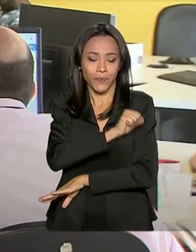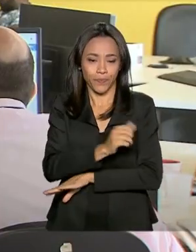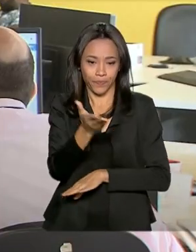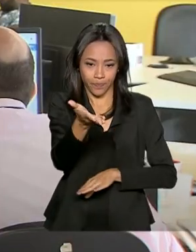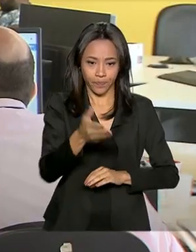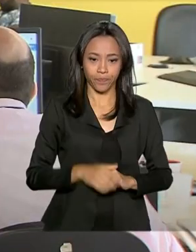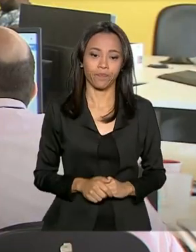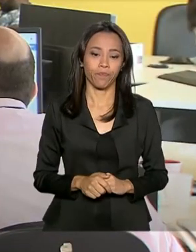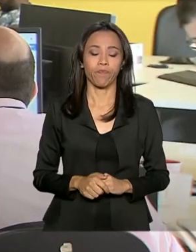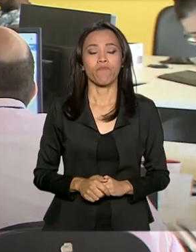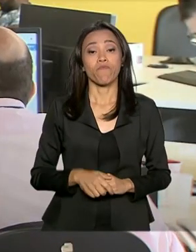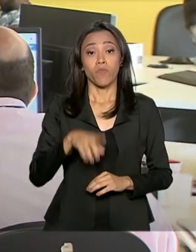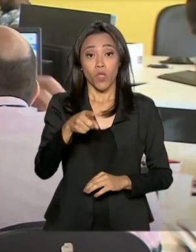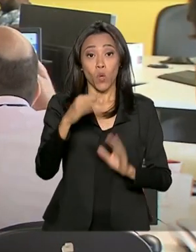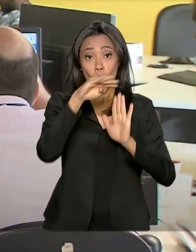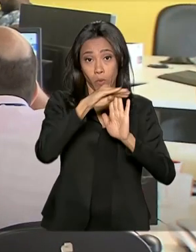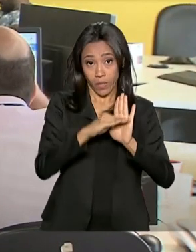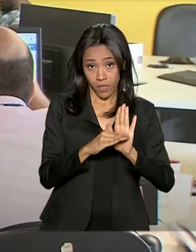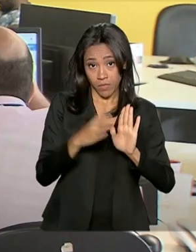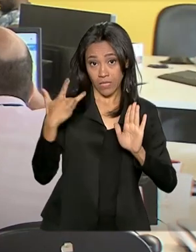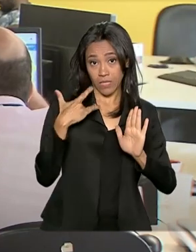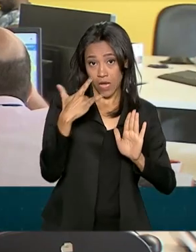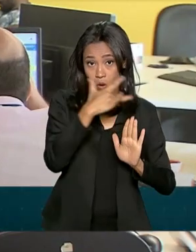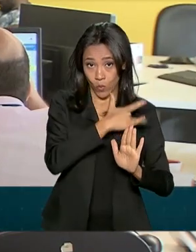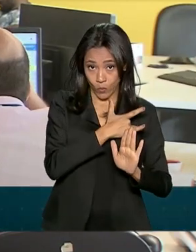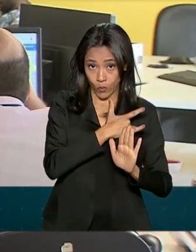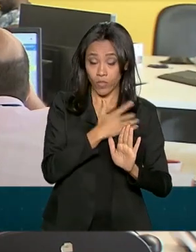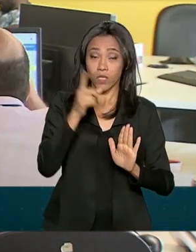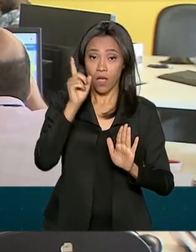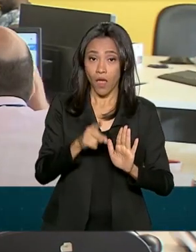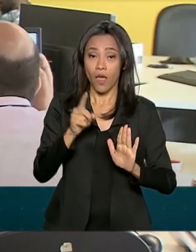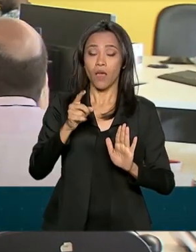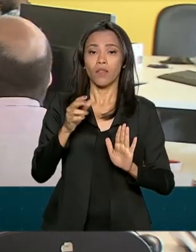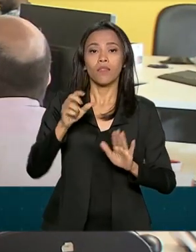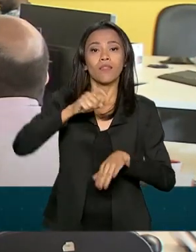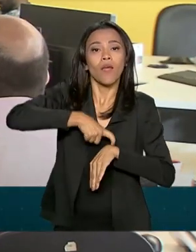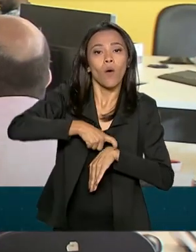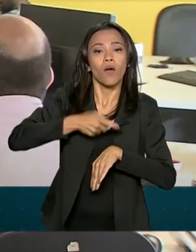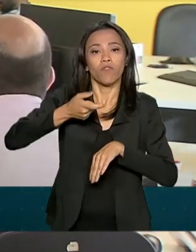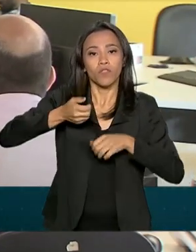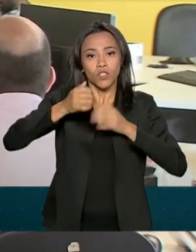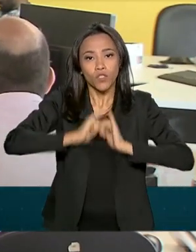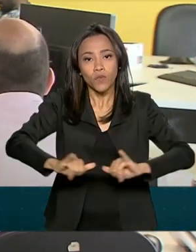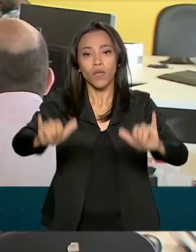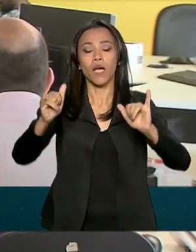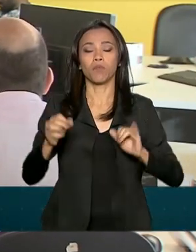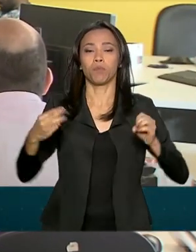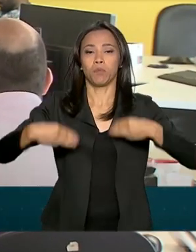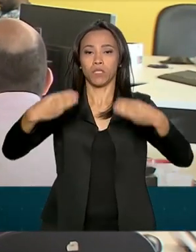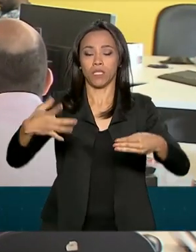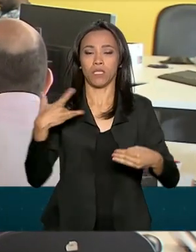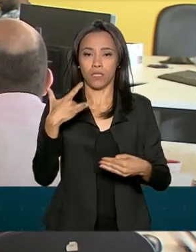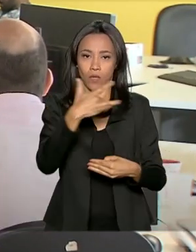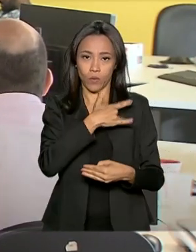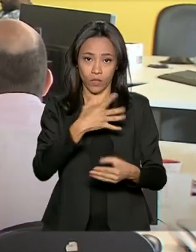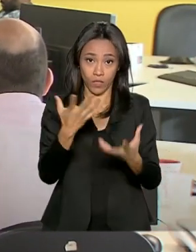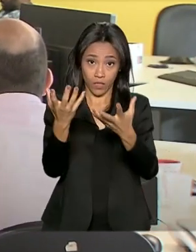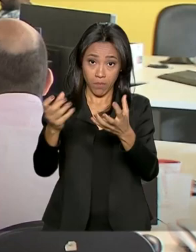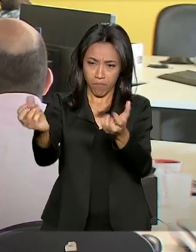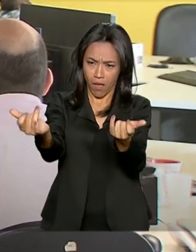O programa Saúde na Hora, lançado pelo Ministério da Saúde no dia 16 de maio, recebeu a inscrição de